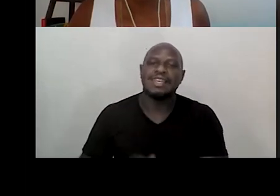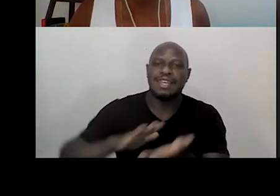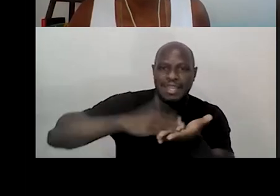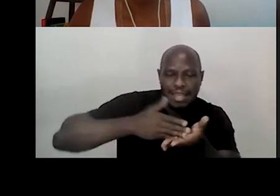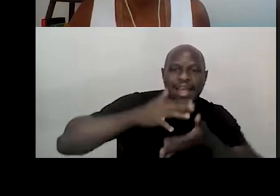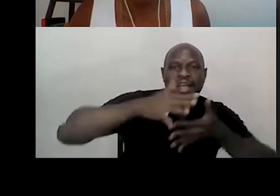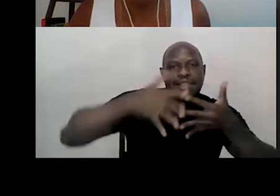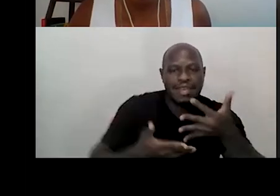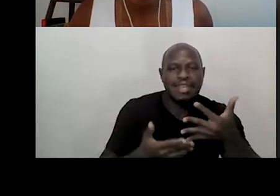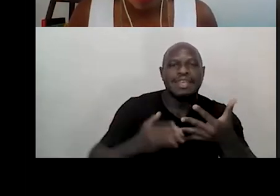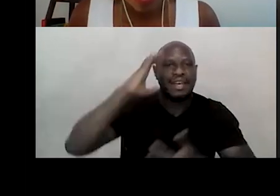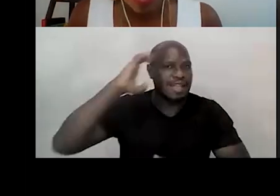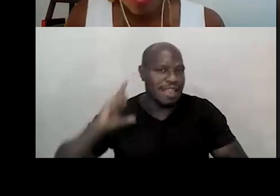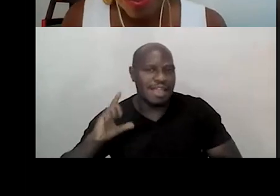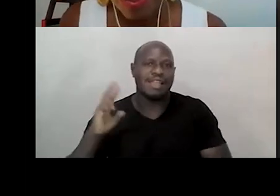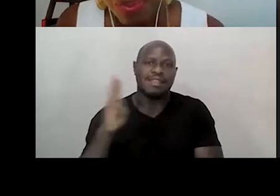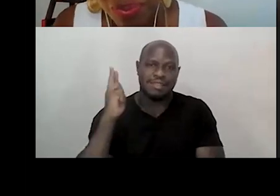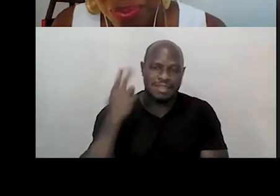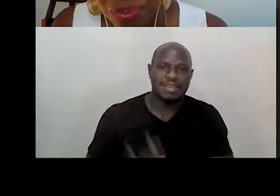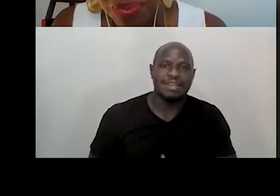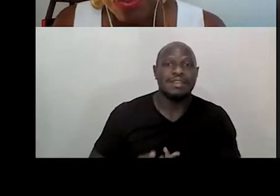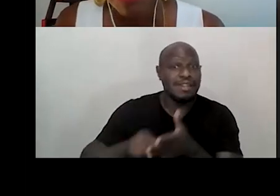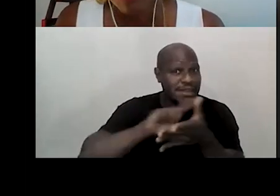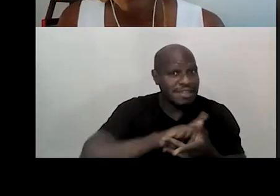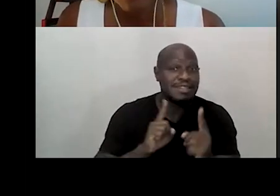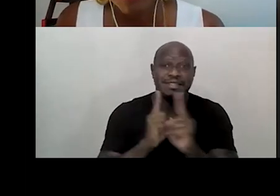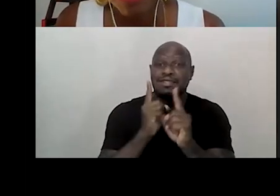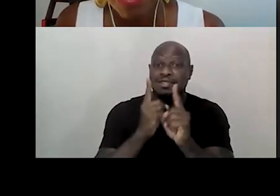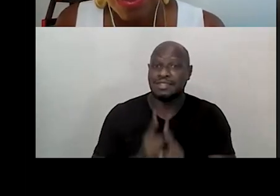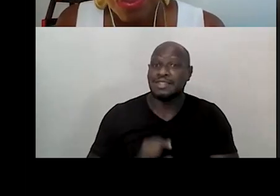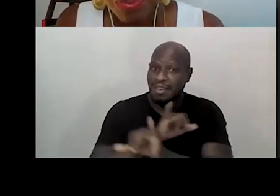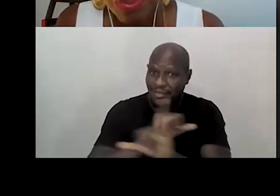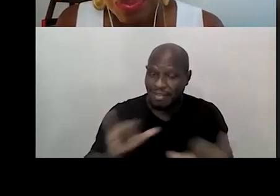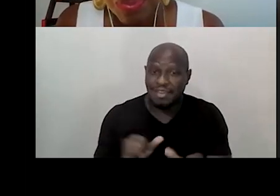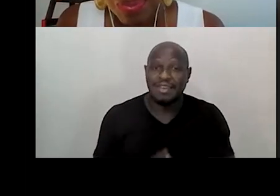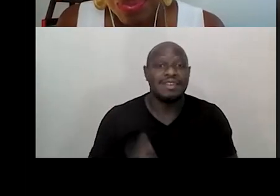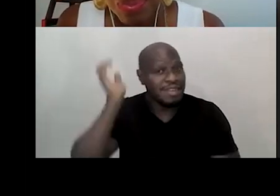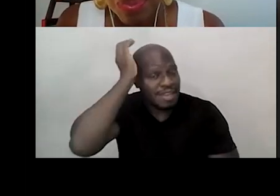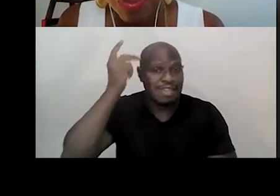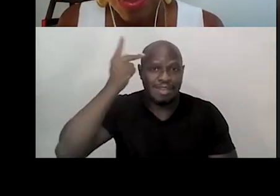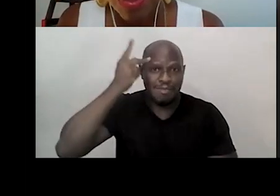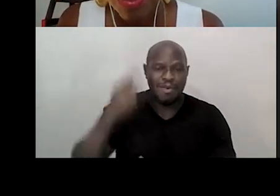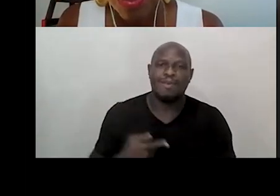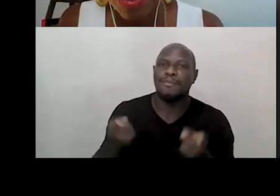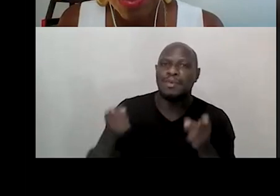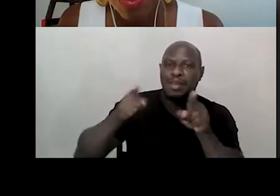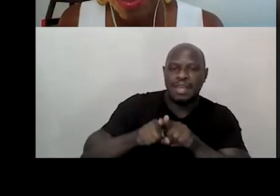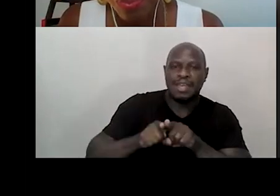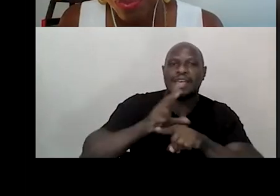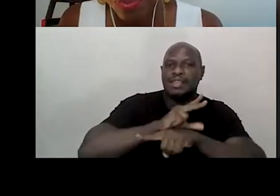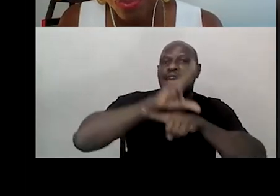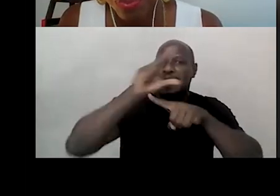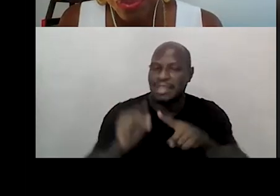em livros de Cláudio e Rodrigo. Antes de terminar o encontro de hoje, temos um recado. O SESC São Paulo, em parceria com o SENAC, está